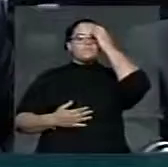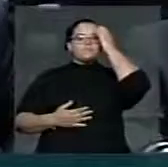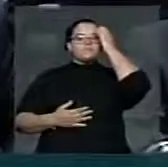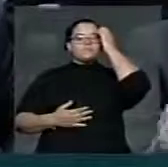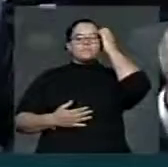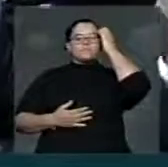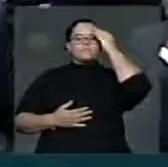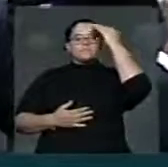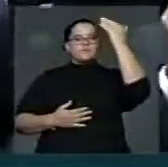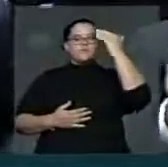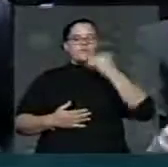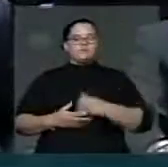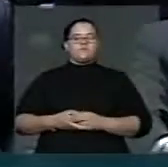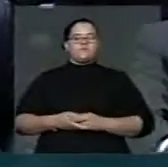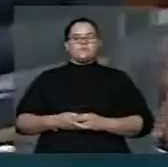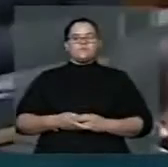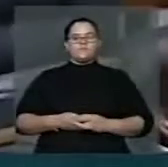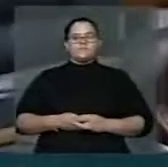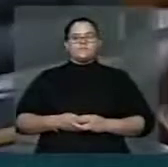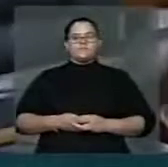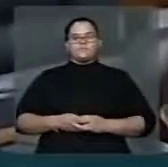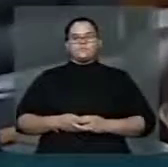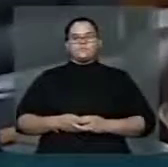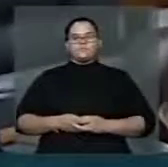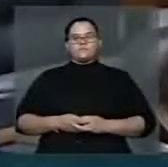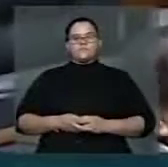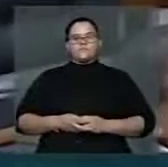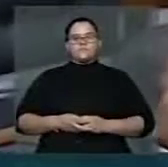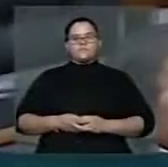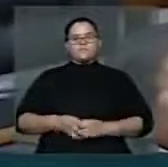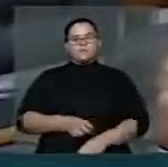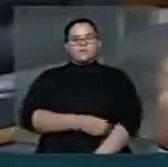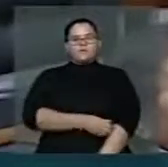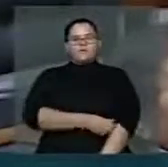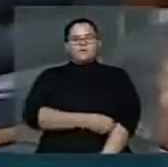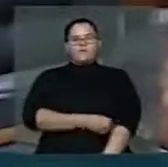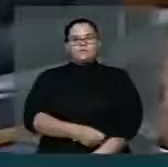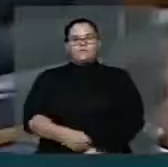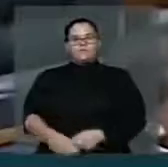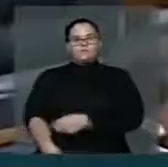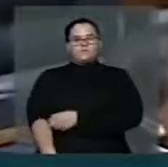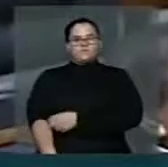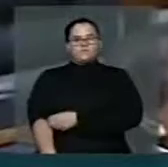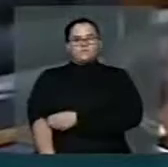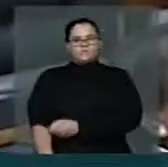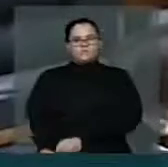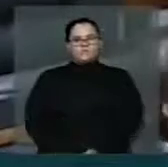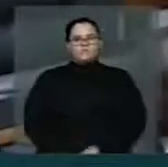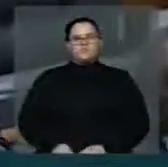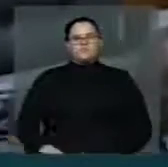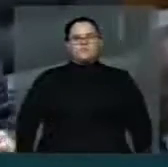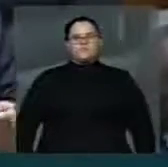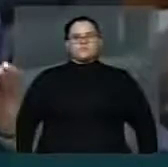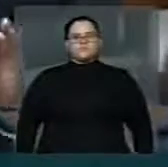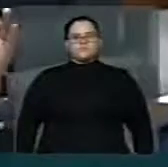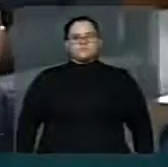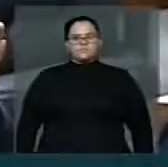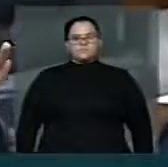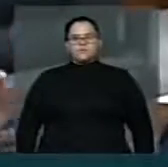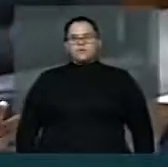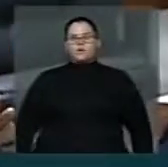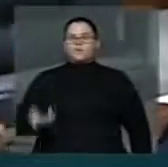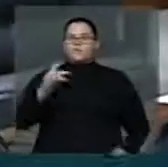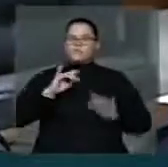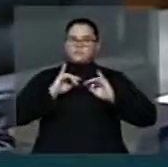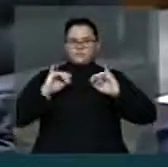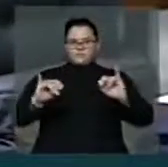Obrigado, Sr. Presidente. Apenas finalizando... Concluí o tempo que eu peguei, porque... Faltavam 26 segundos, Sr. Presidente, 26. Para dizer